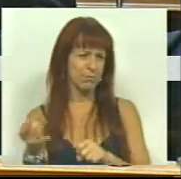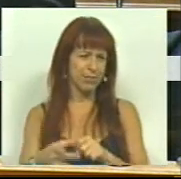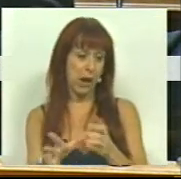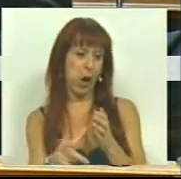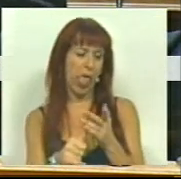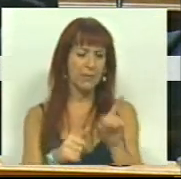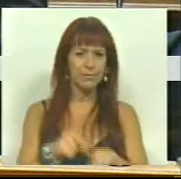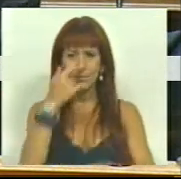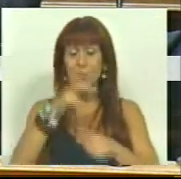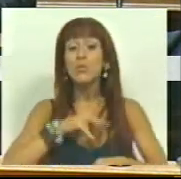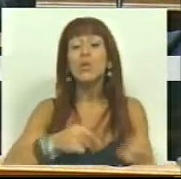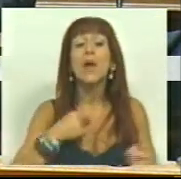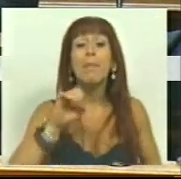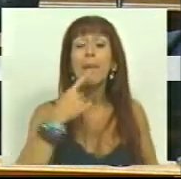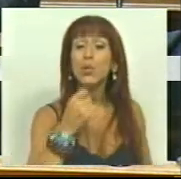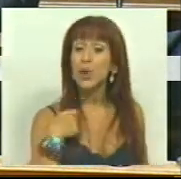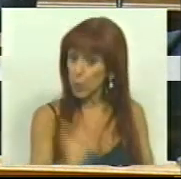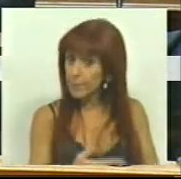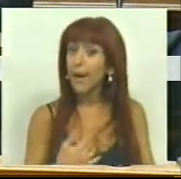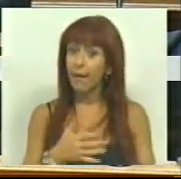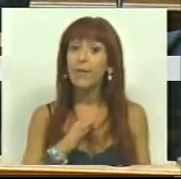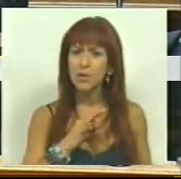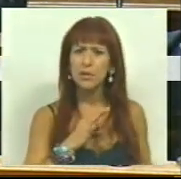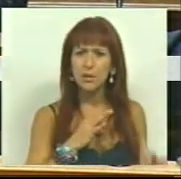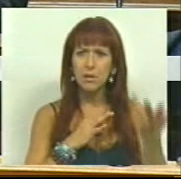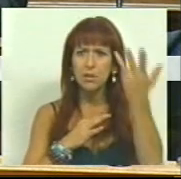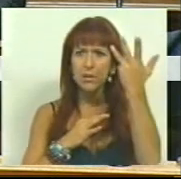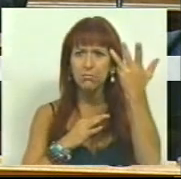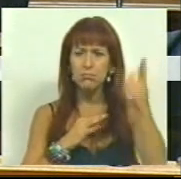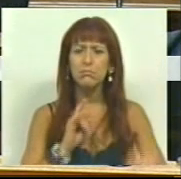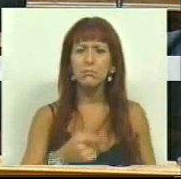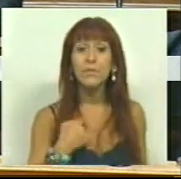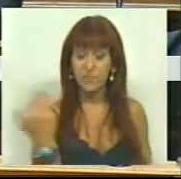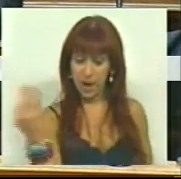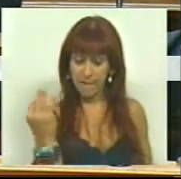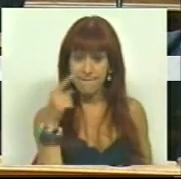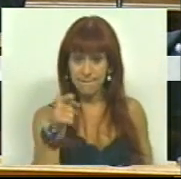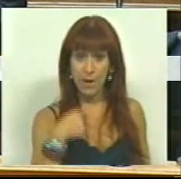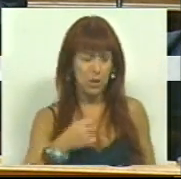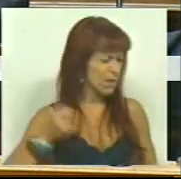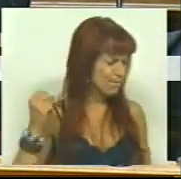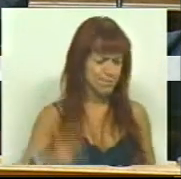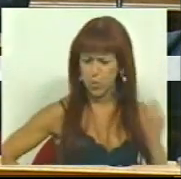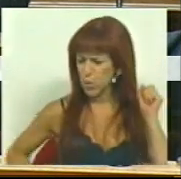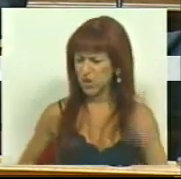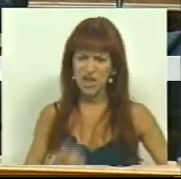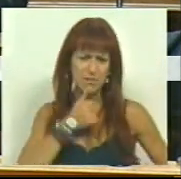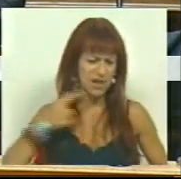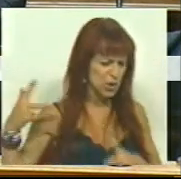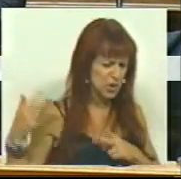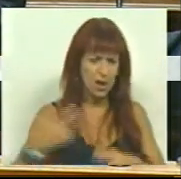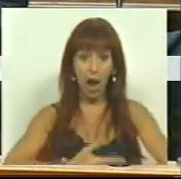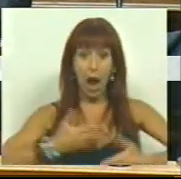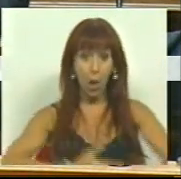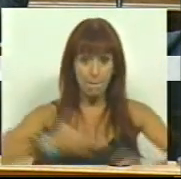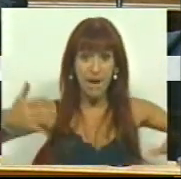portugueses. Por isso, a primeira pergunta que lhe gostaria de colocar é esta. Para além das brutais medidas de aumento dos